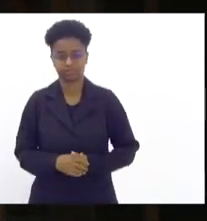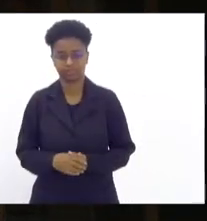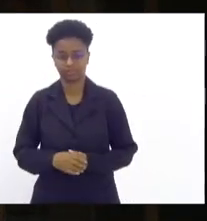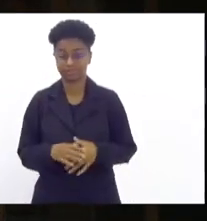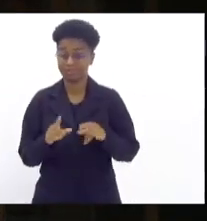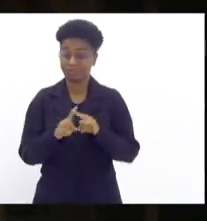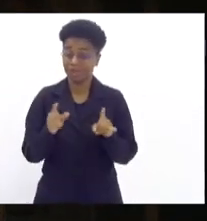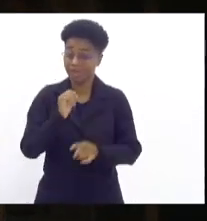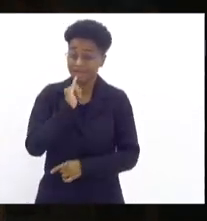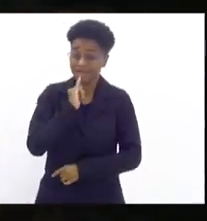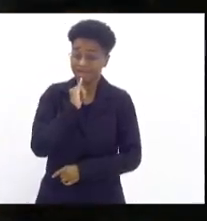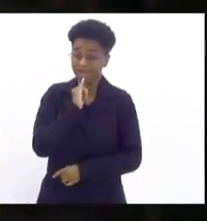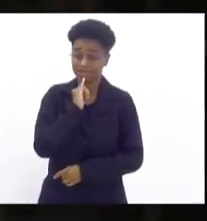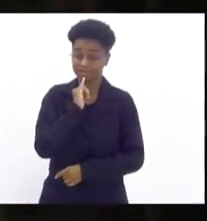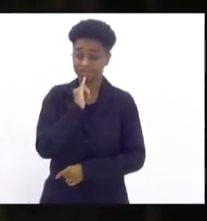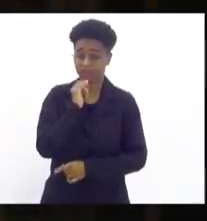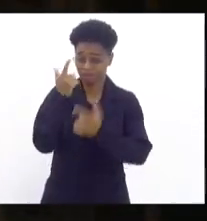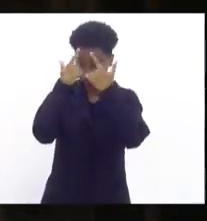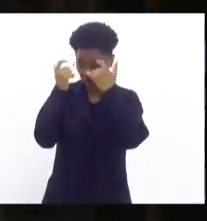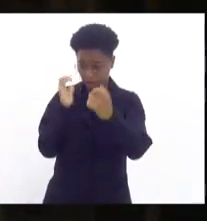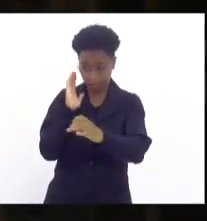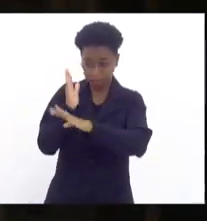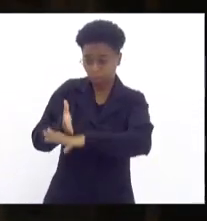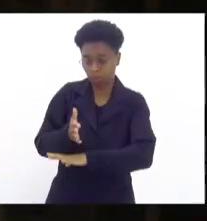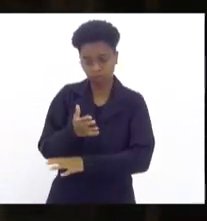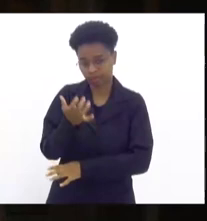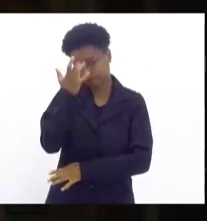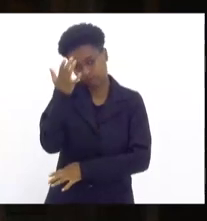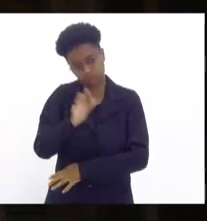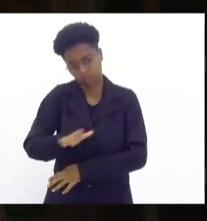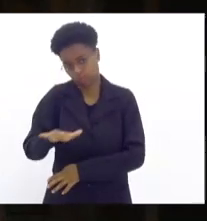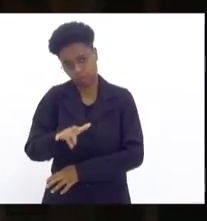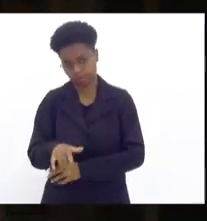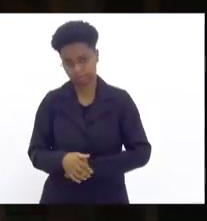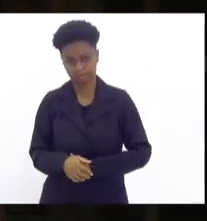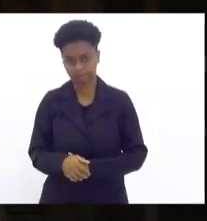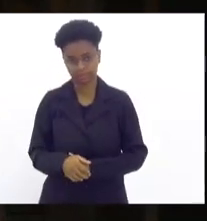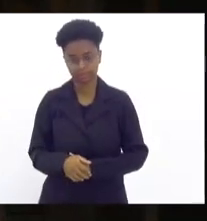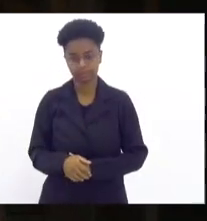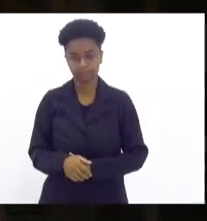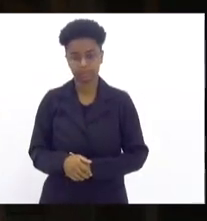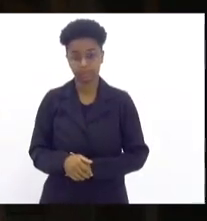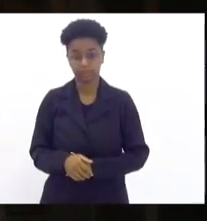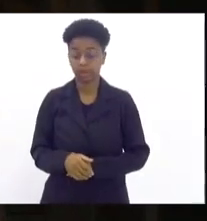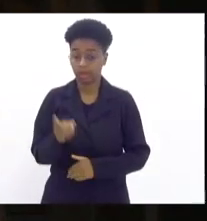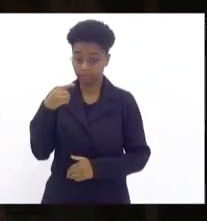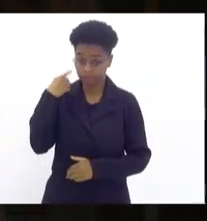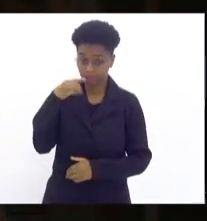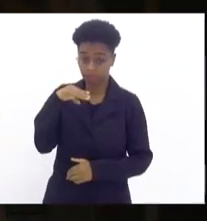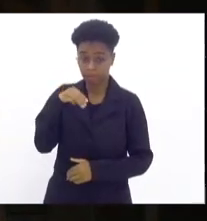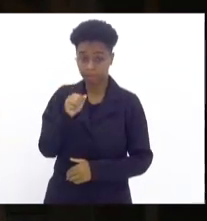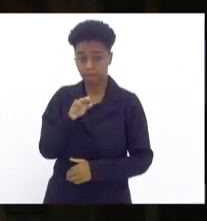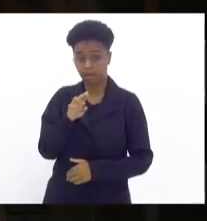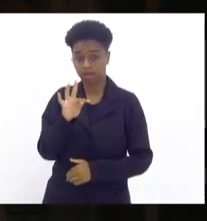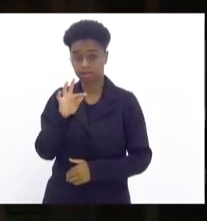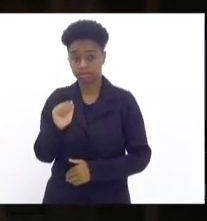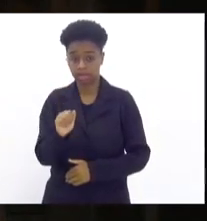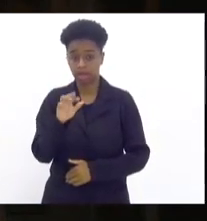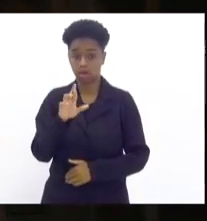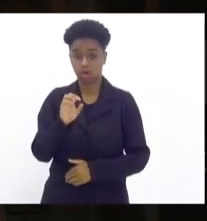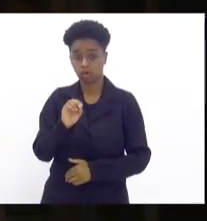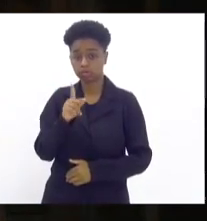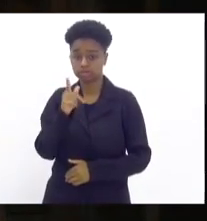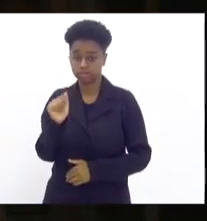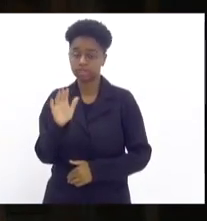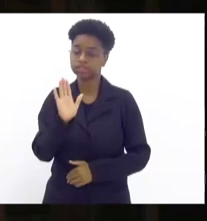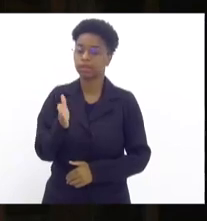Infelizmente, combater a violência não é tão simples, a nossa querida deputada Marta Rocha, que já foi chefe de Polícia